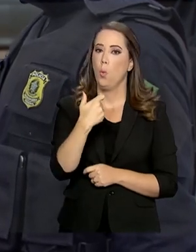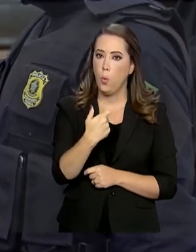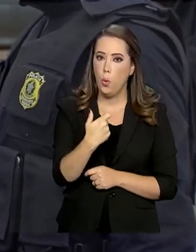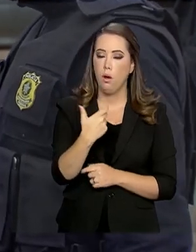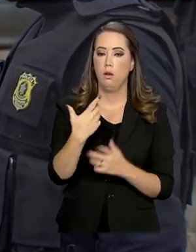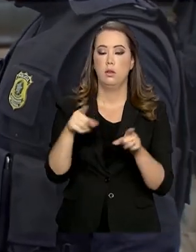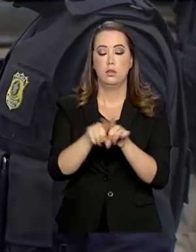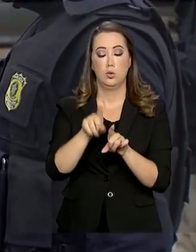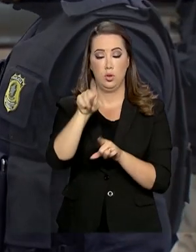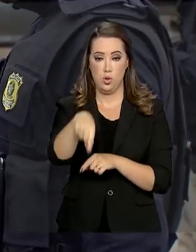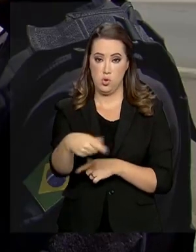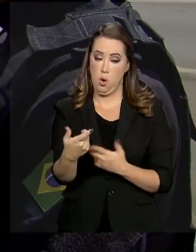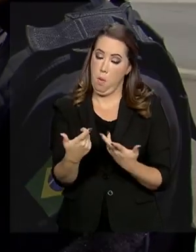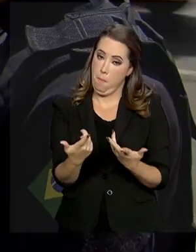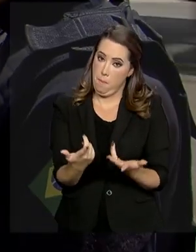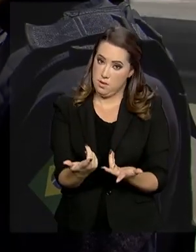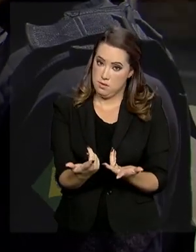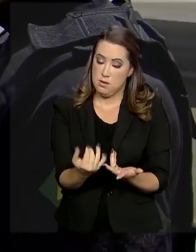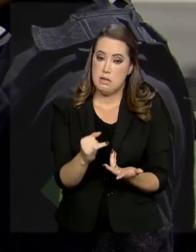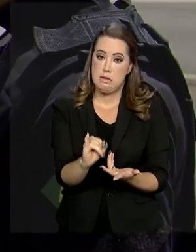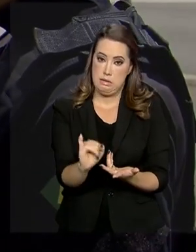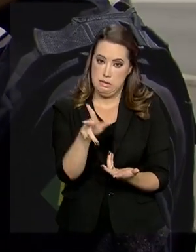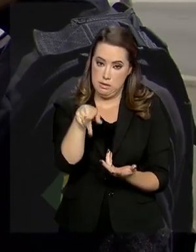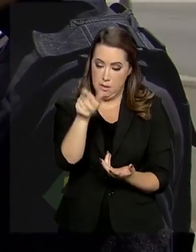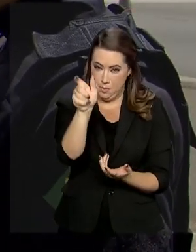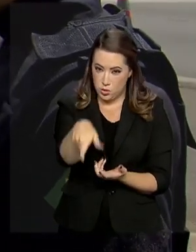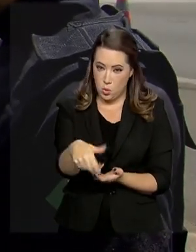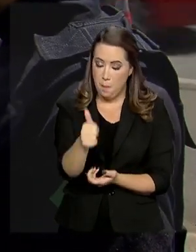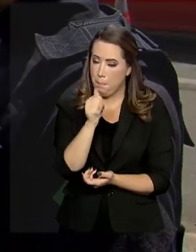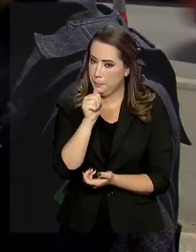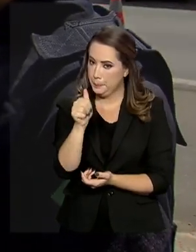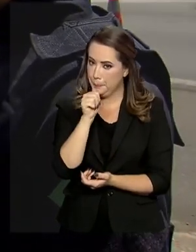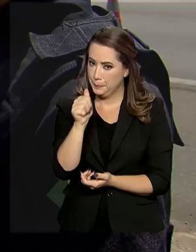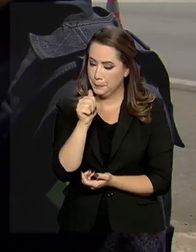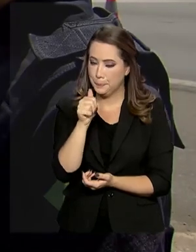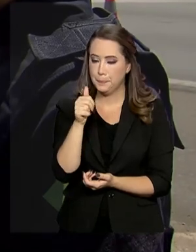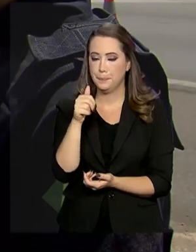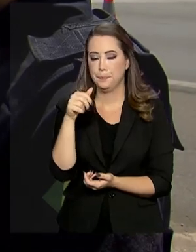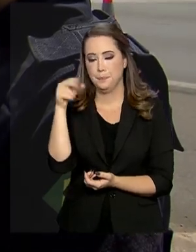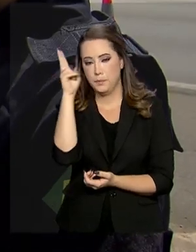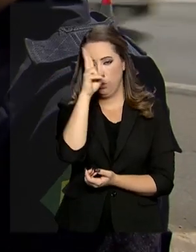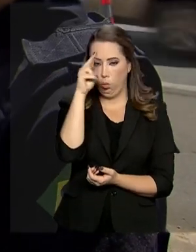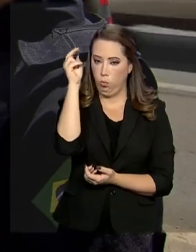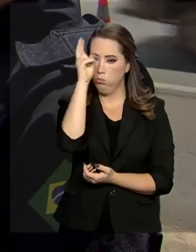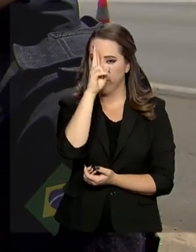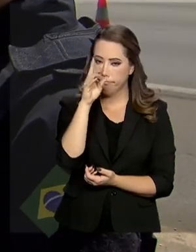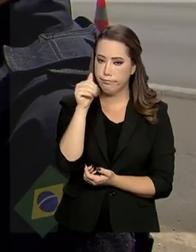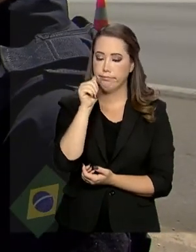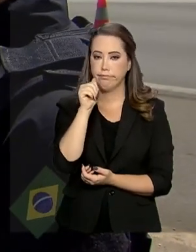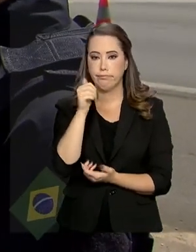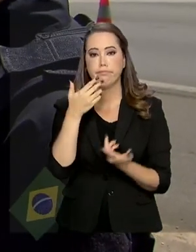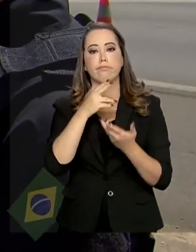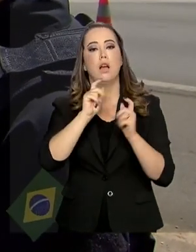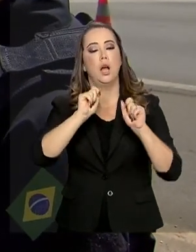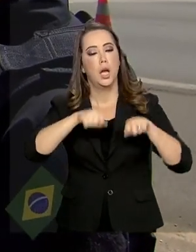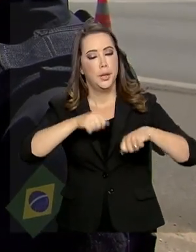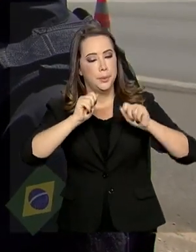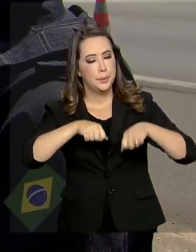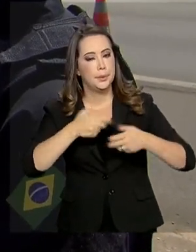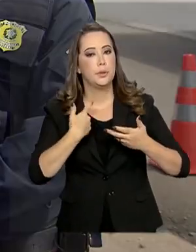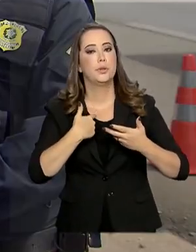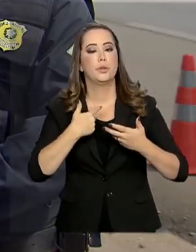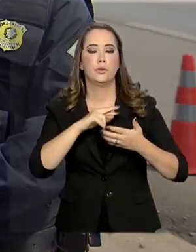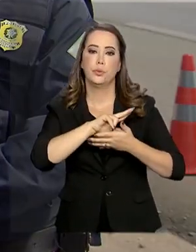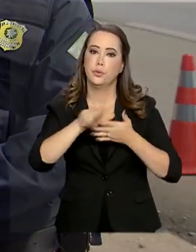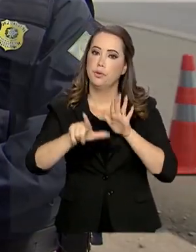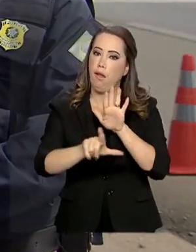teste do bafômetro. E se constatada que foi ingerido bebida alcoólica, ele será submetido aos rigores da